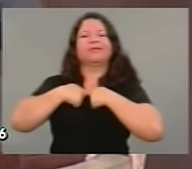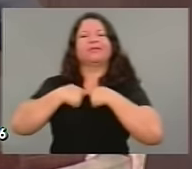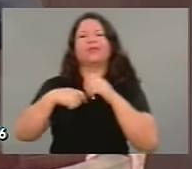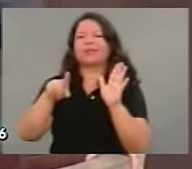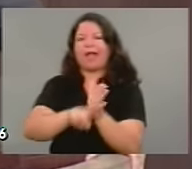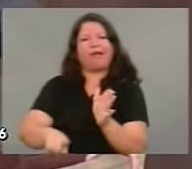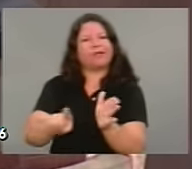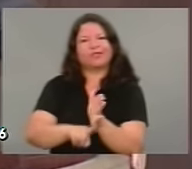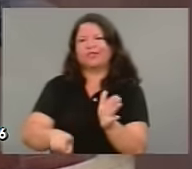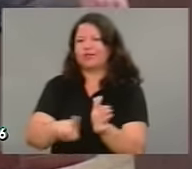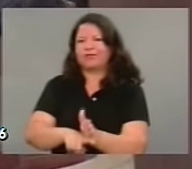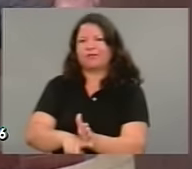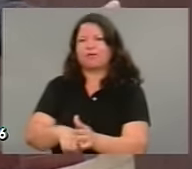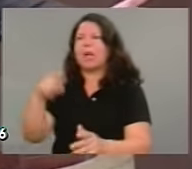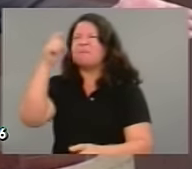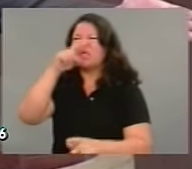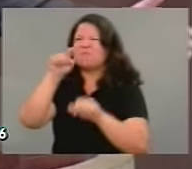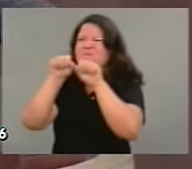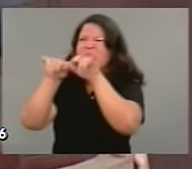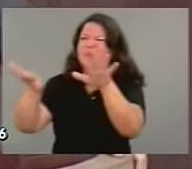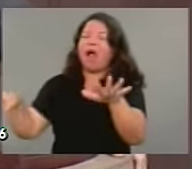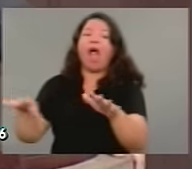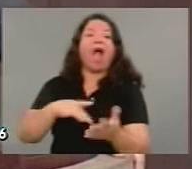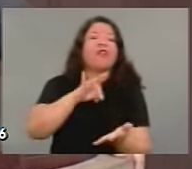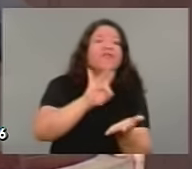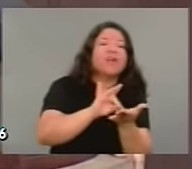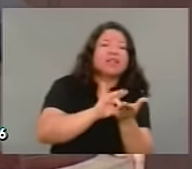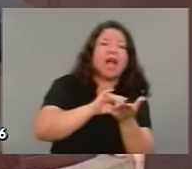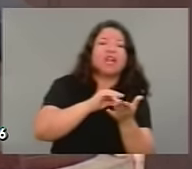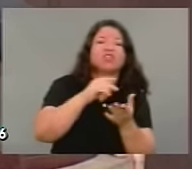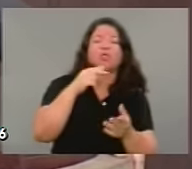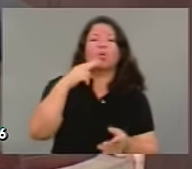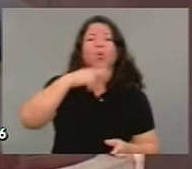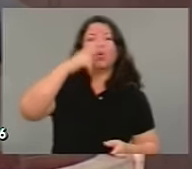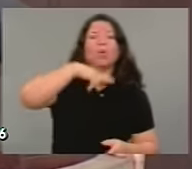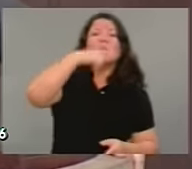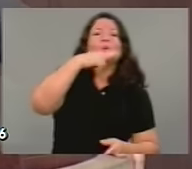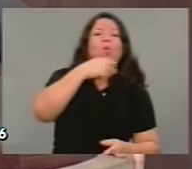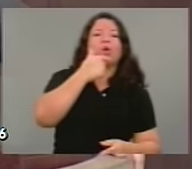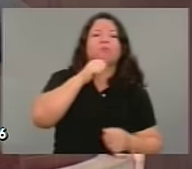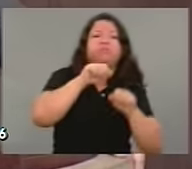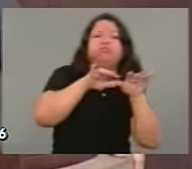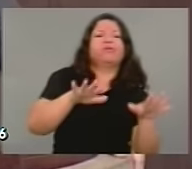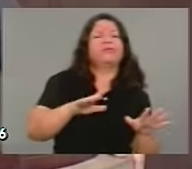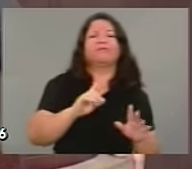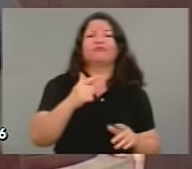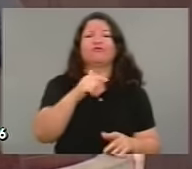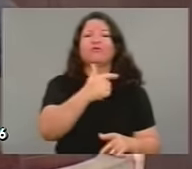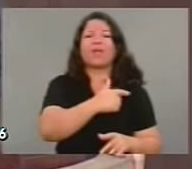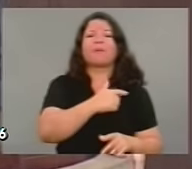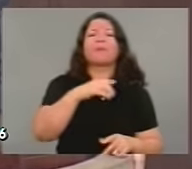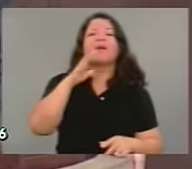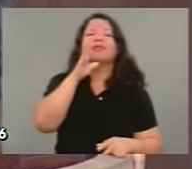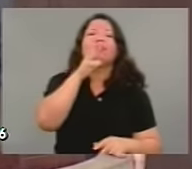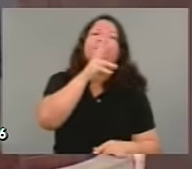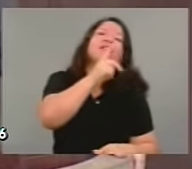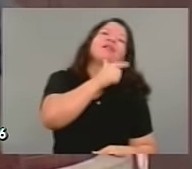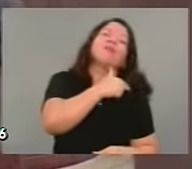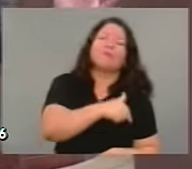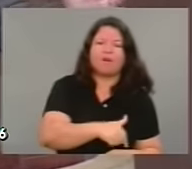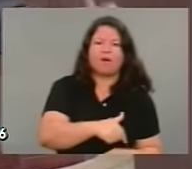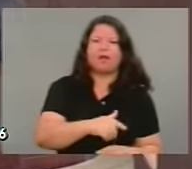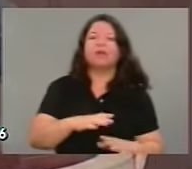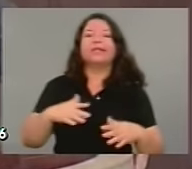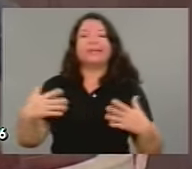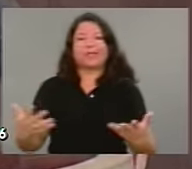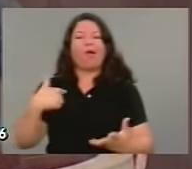da verdade. mas o que me conforta é que, não quero aqui soltar palavras, se a palavra convence,